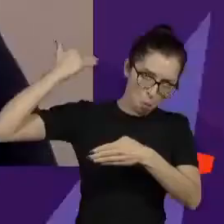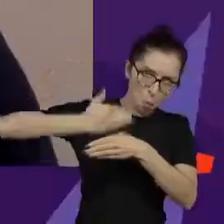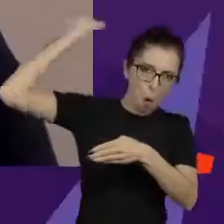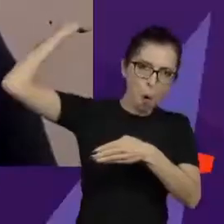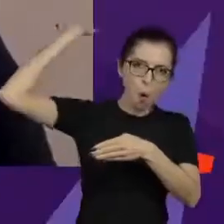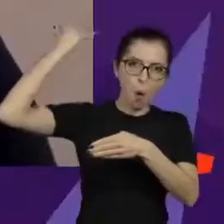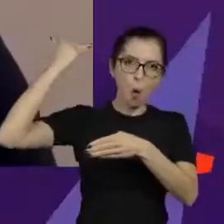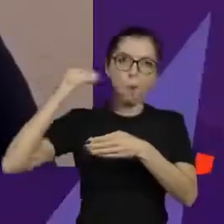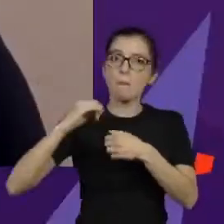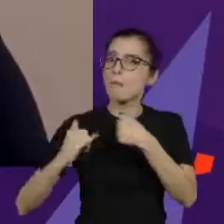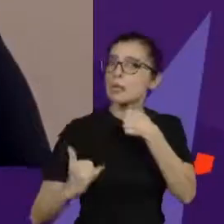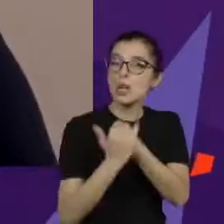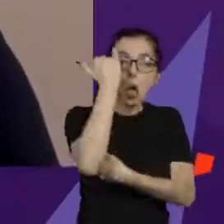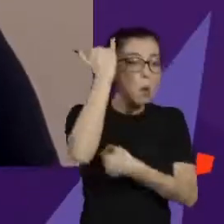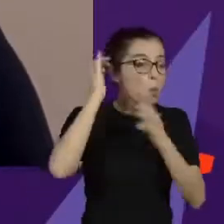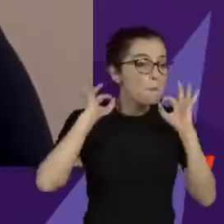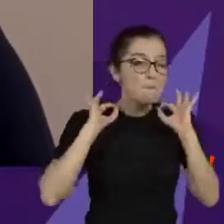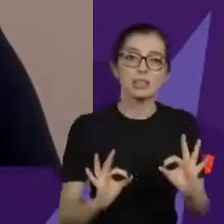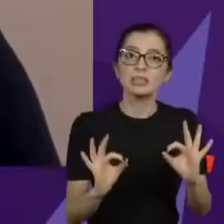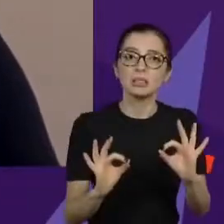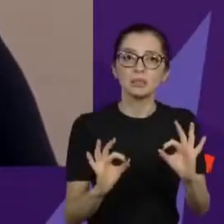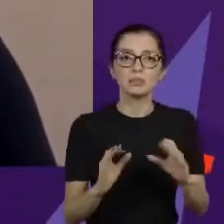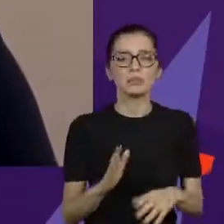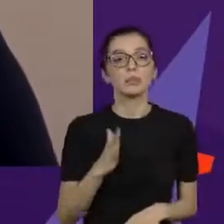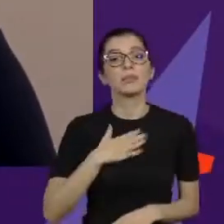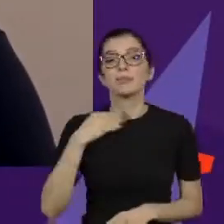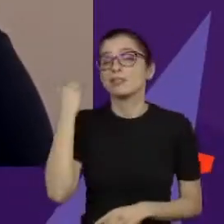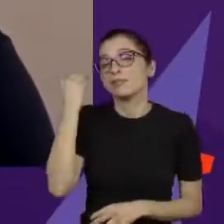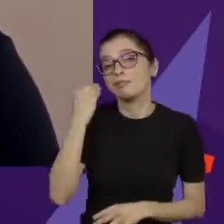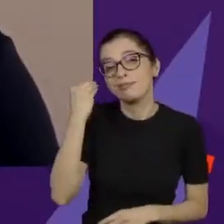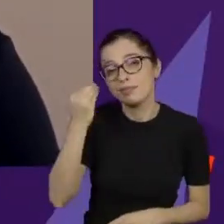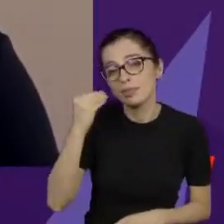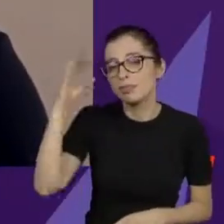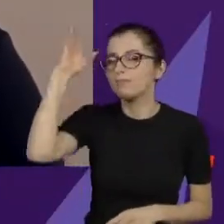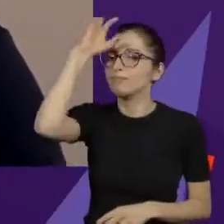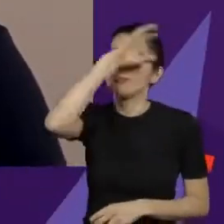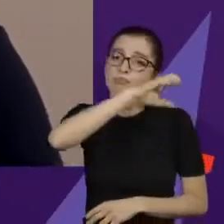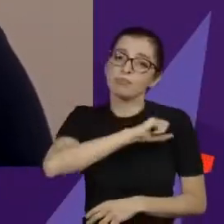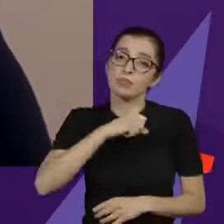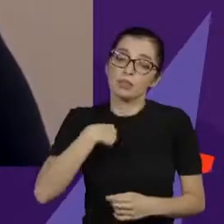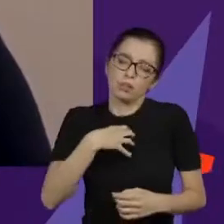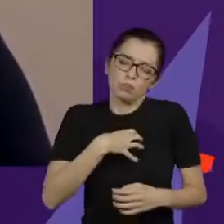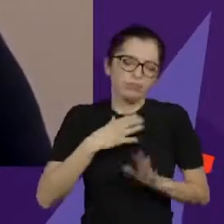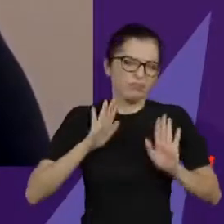Como eu digo às pessoas, as pessoas falam, ah, fica mais calmo. sempre tive calma. Essas coisas,